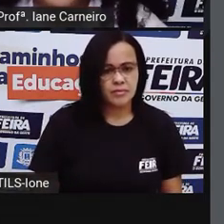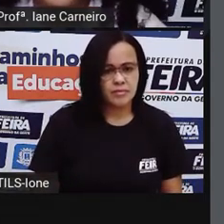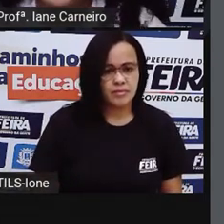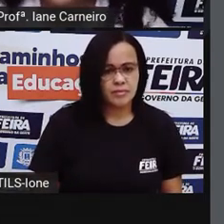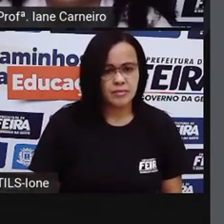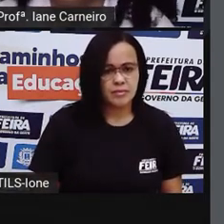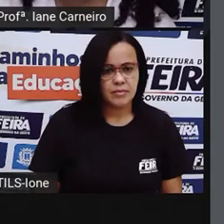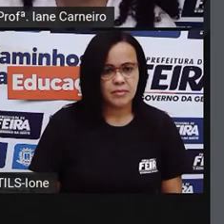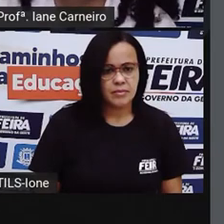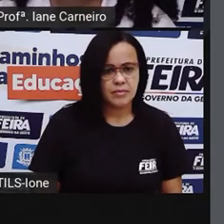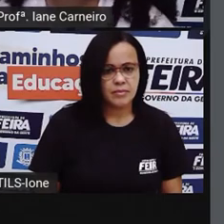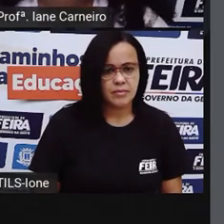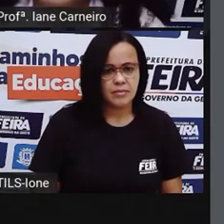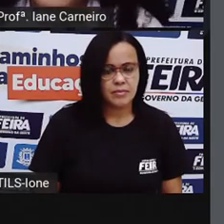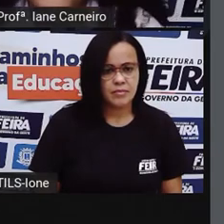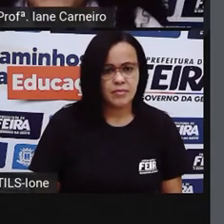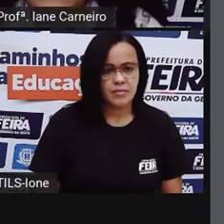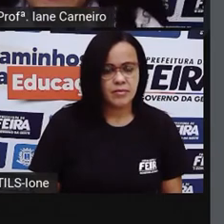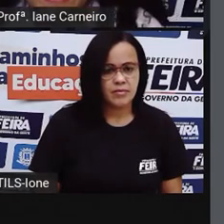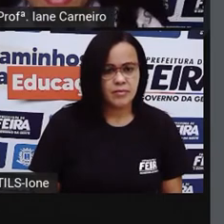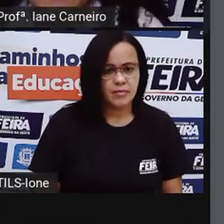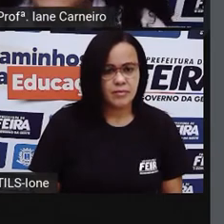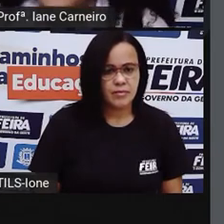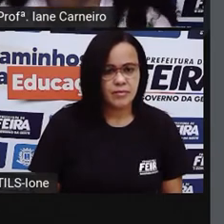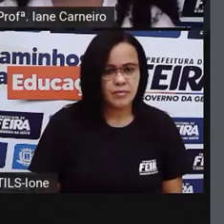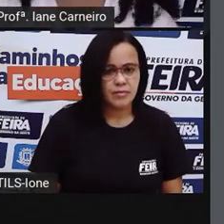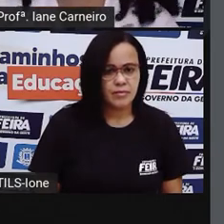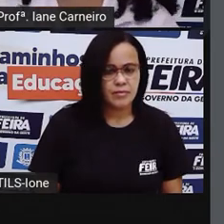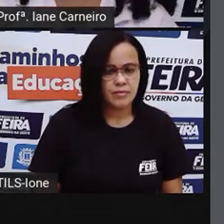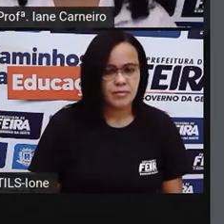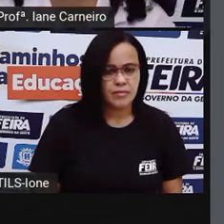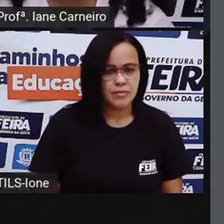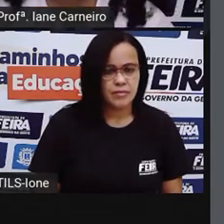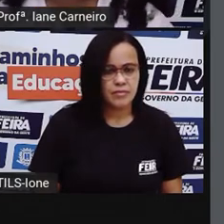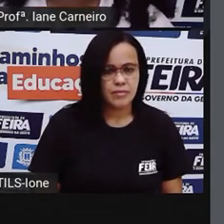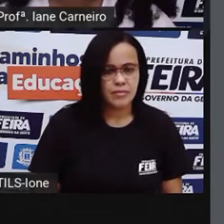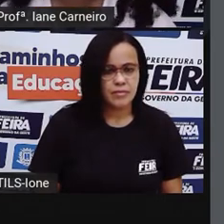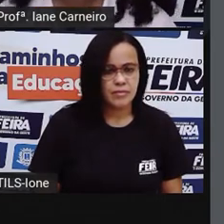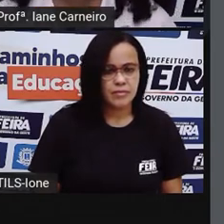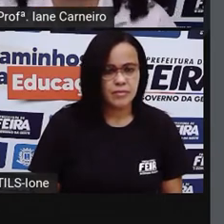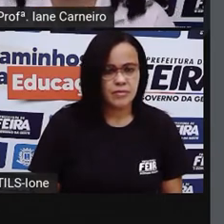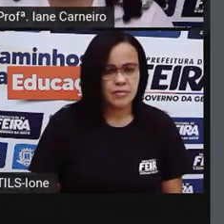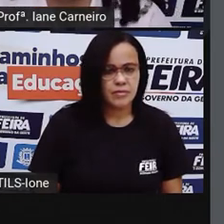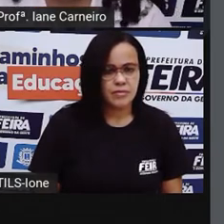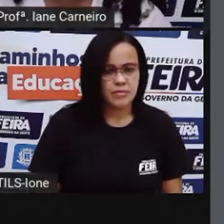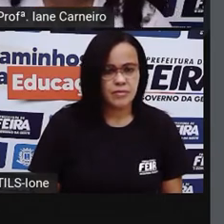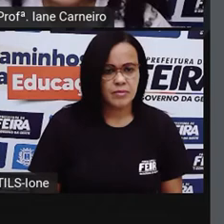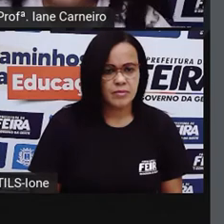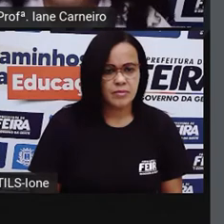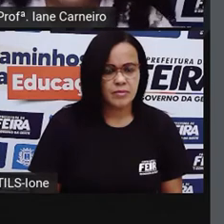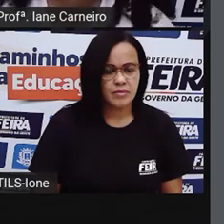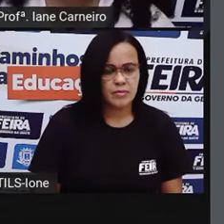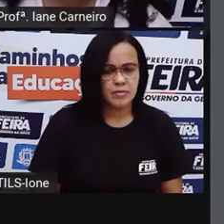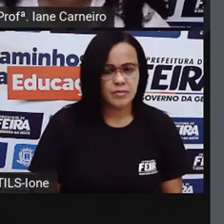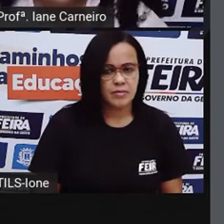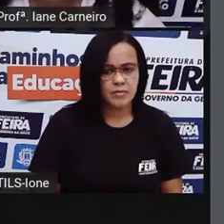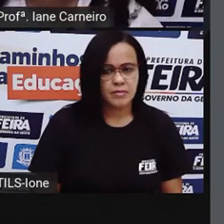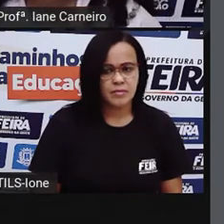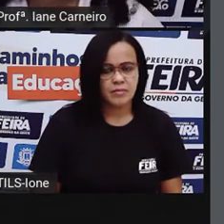Encantado, o soberano lhe pediu para ficar a ajudar o bom gigante, para ele poder descansar.